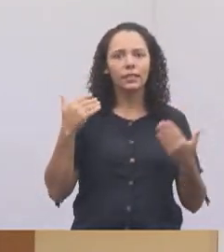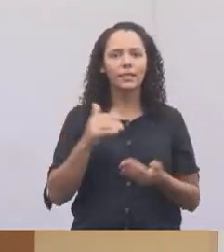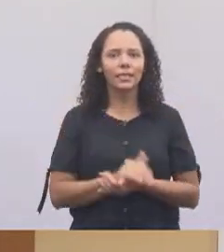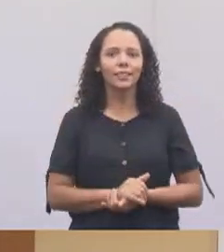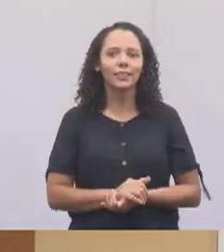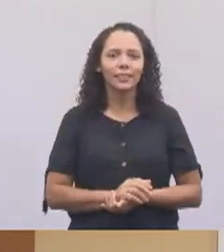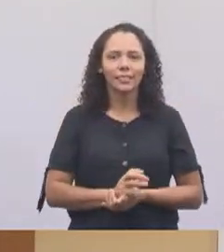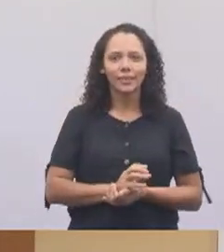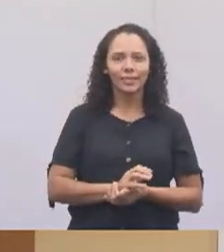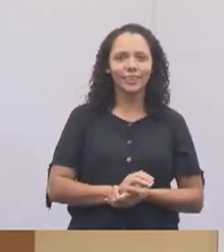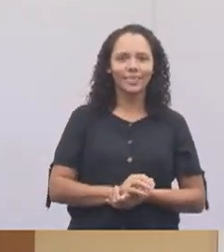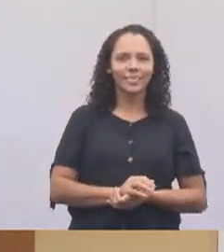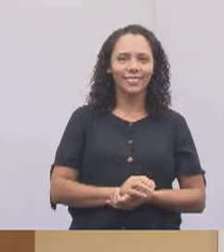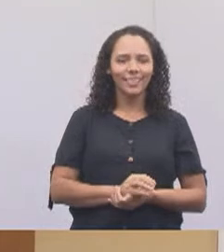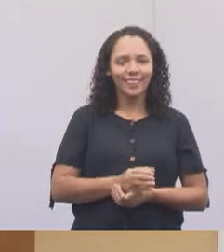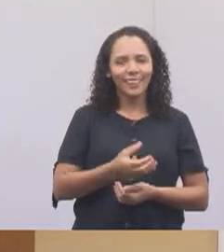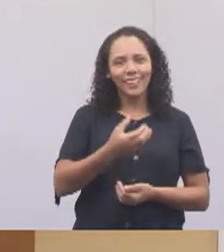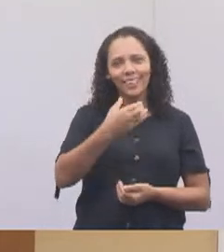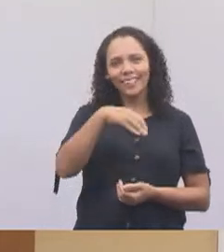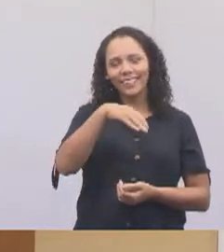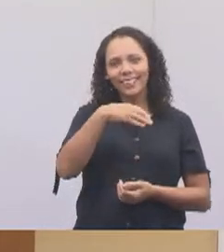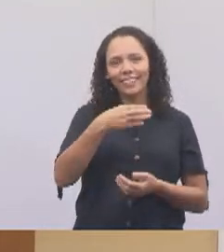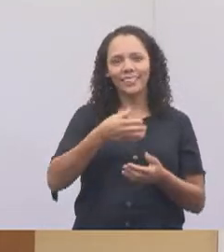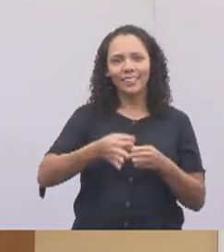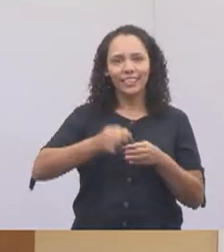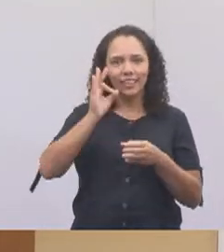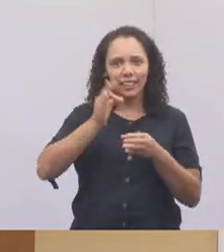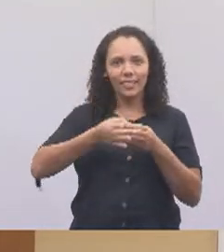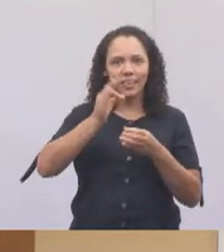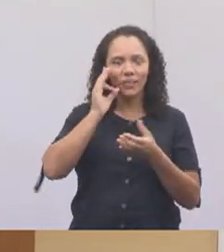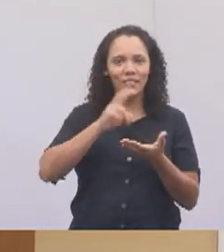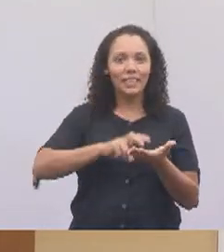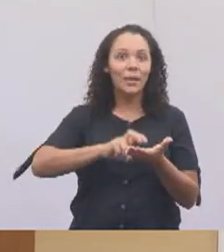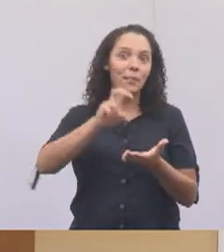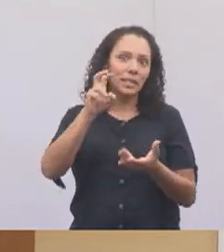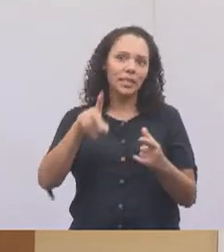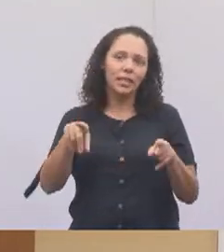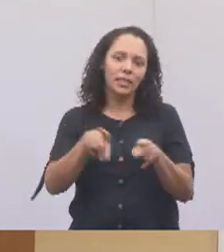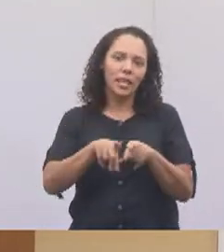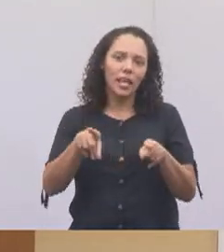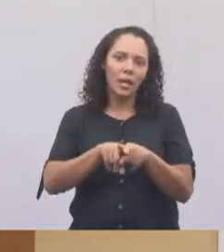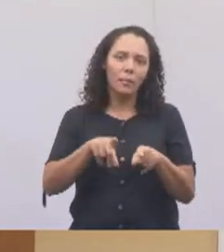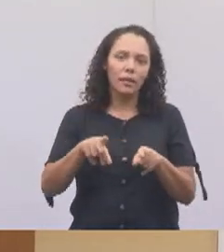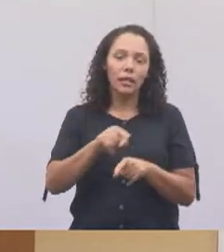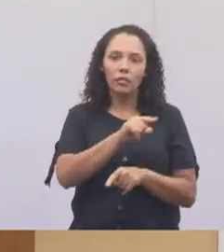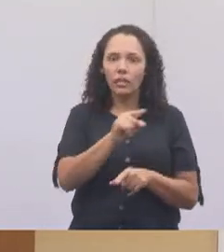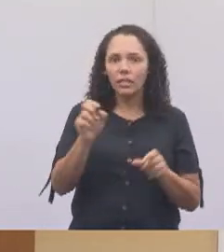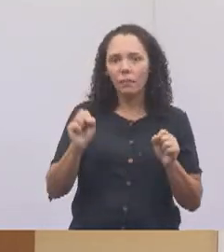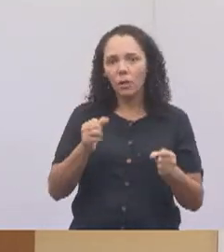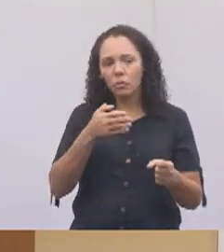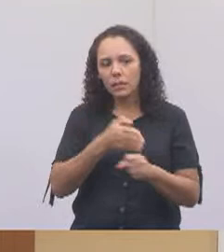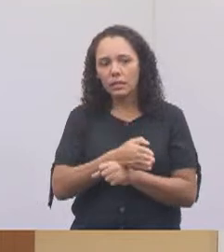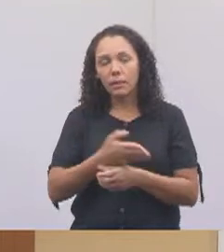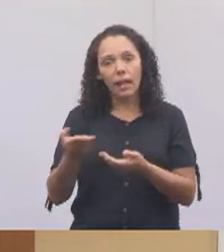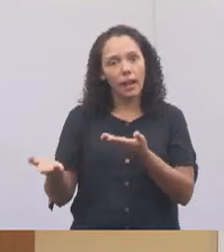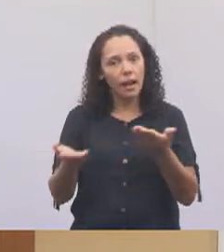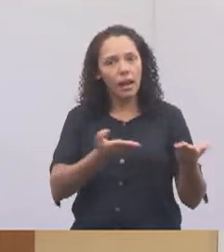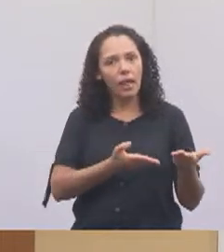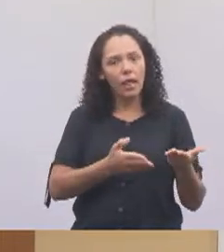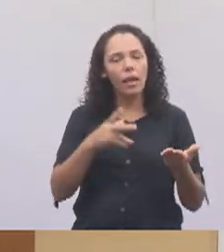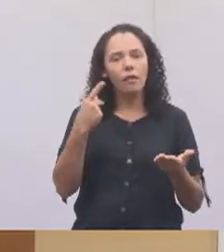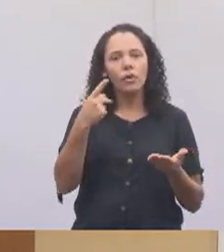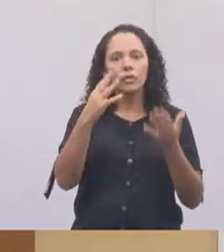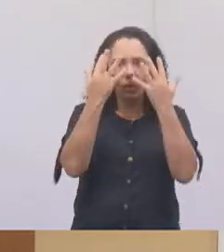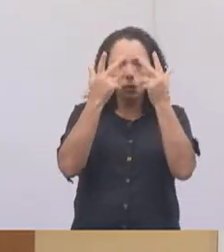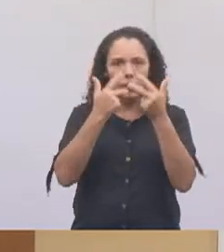manhã, 9 horas da manhã. Então, estão todos convidados, está bom? Para estar participando, leve seu animal de estimação, onde estarão sendo